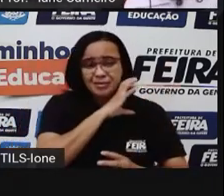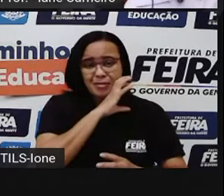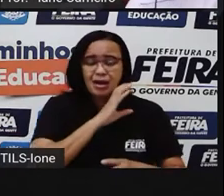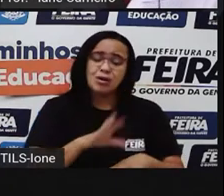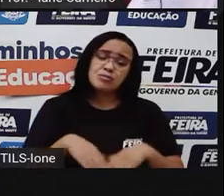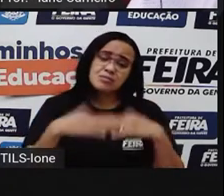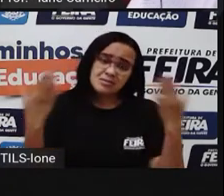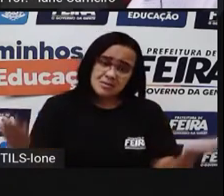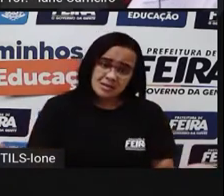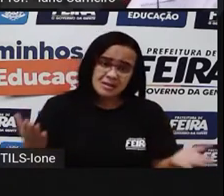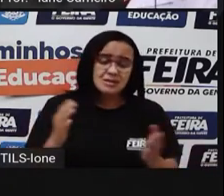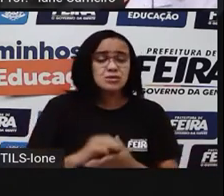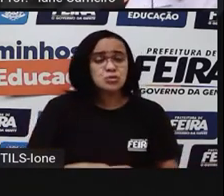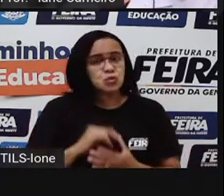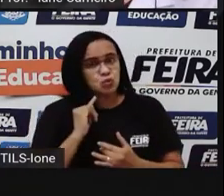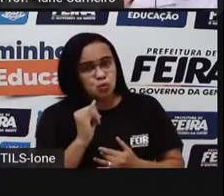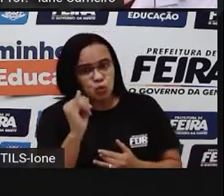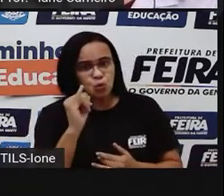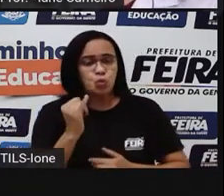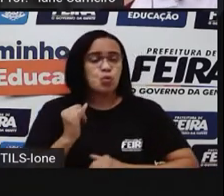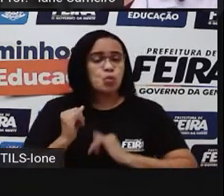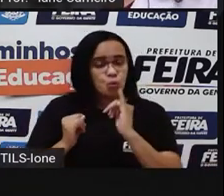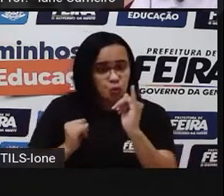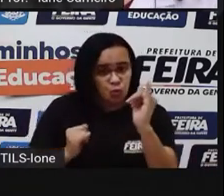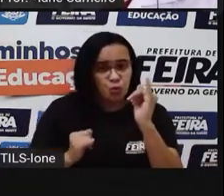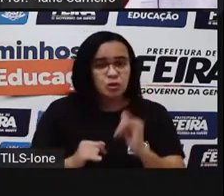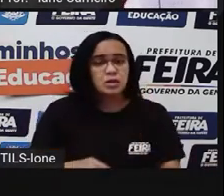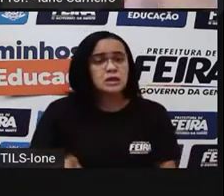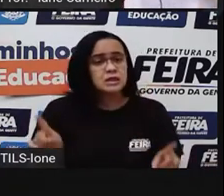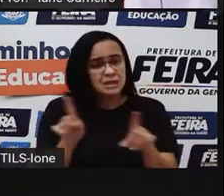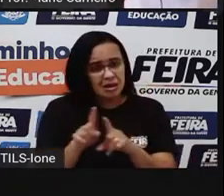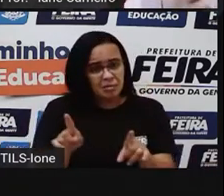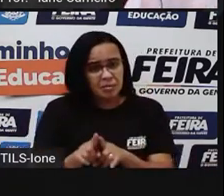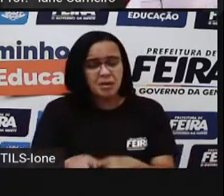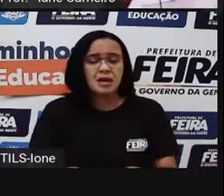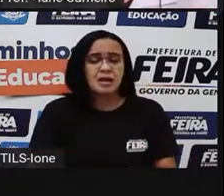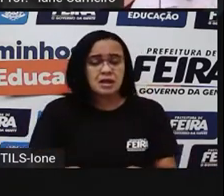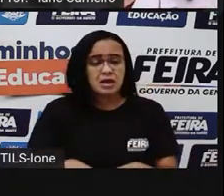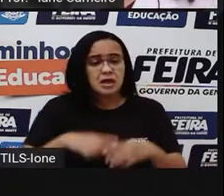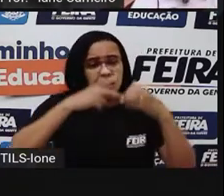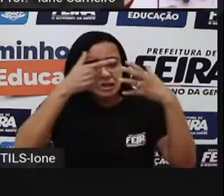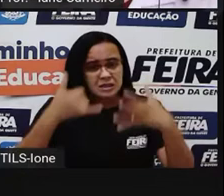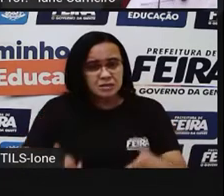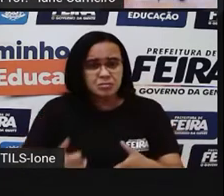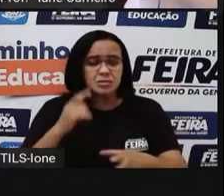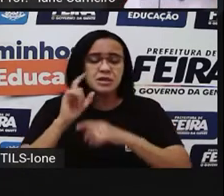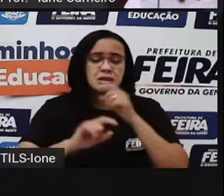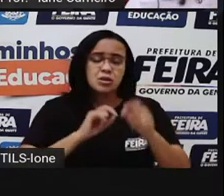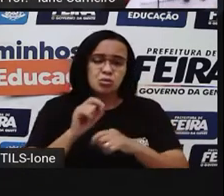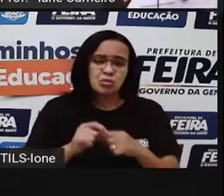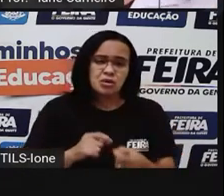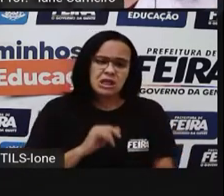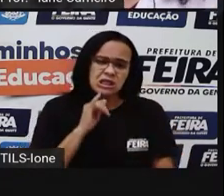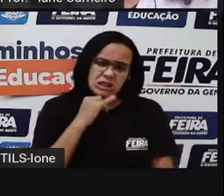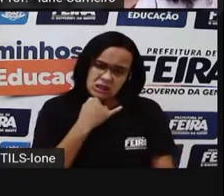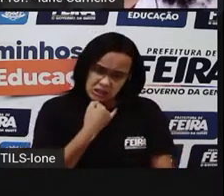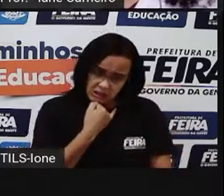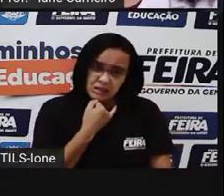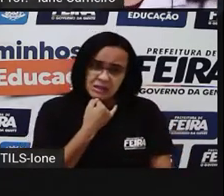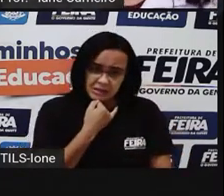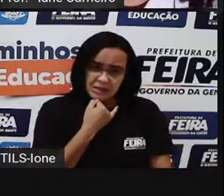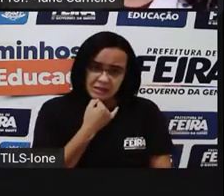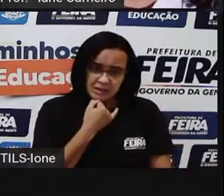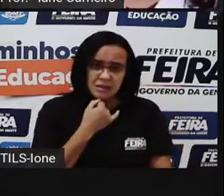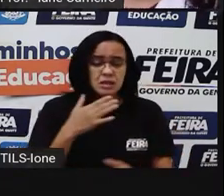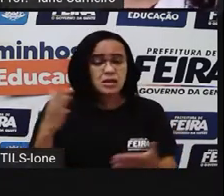Então, esse conto aqui da moça em cabeça próstata, é tão triste, né? Porque aqui é uma versão para criança, mas outras versões falam que ela é